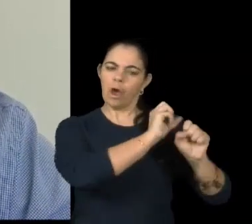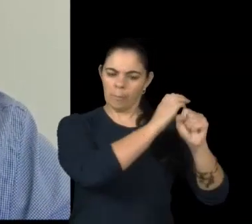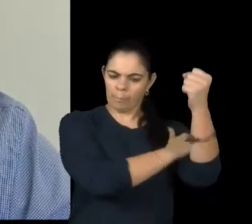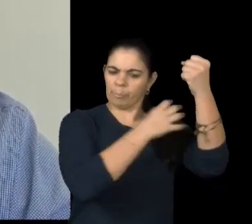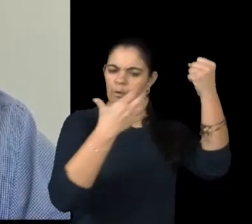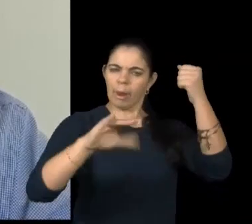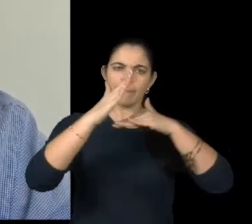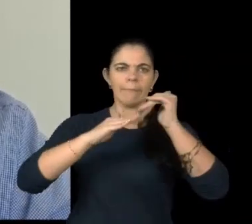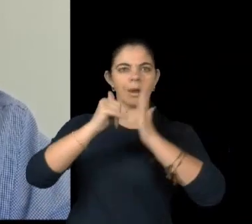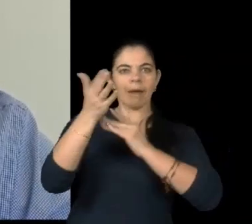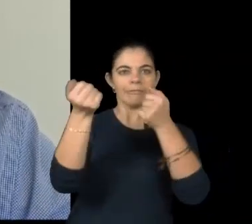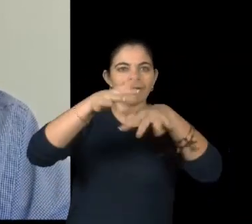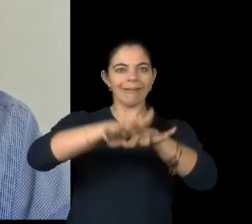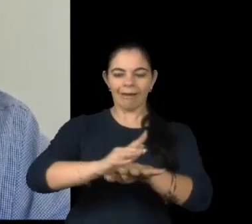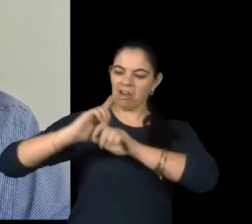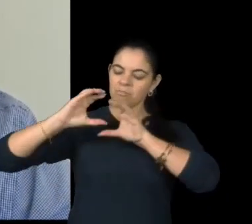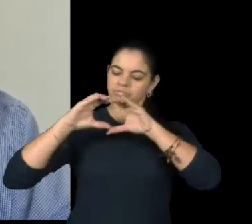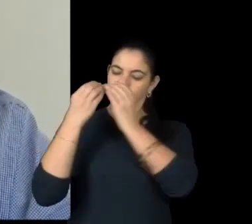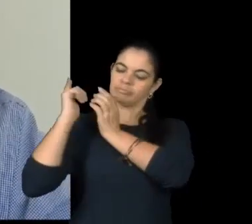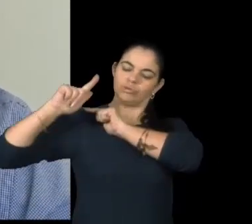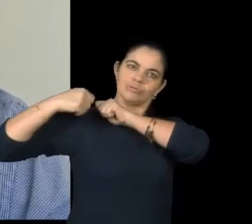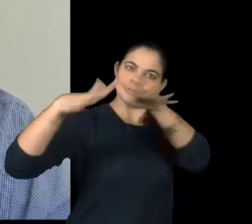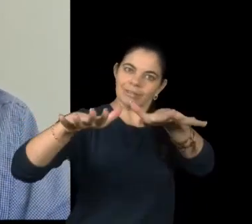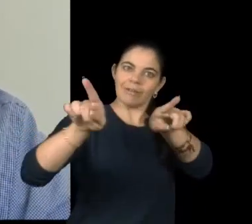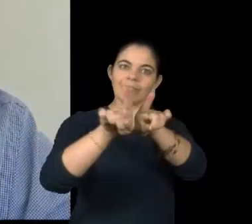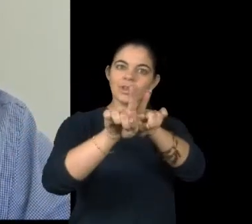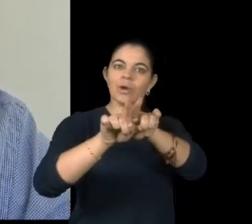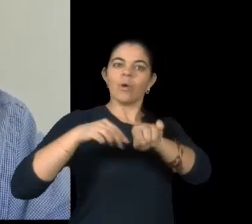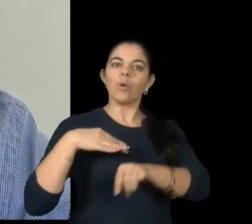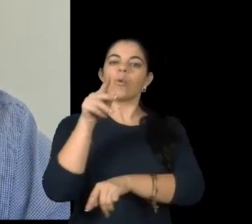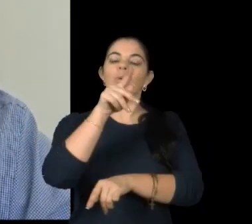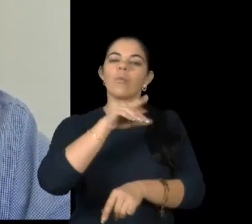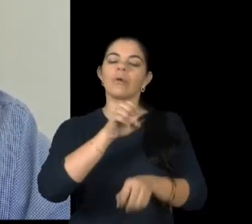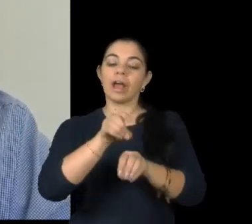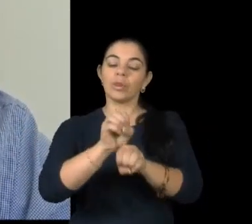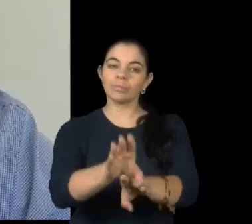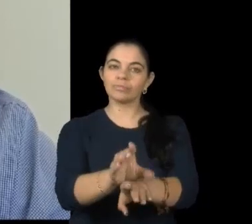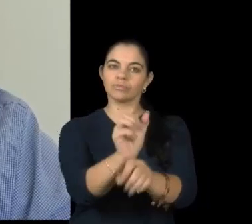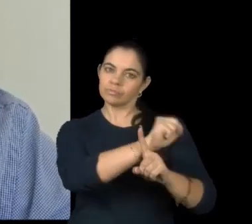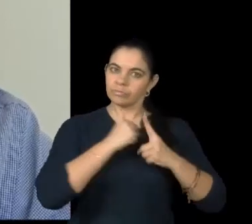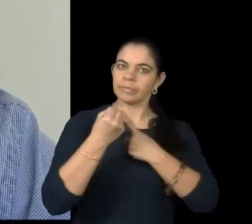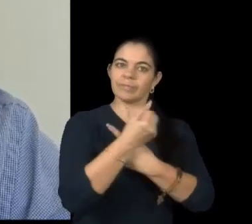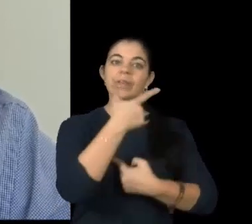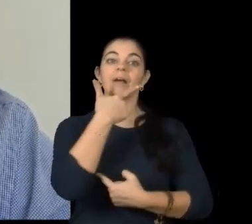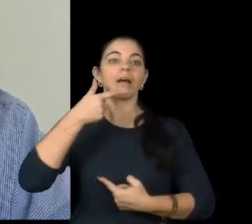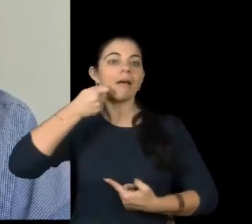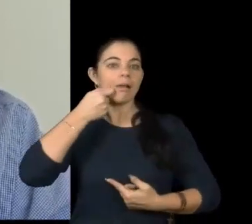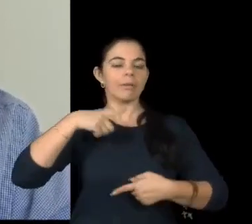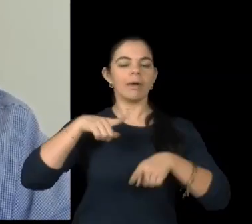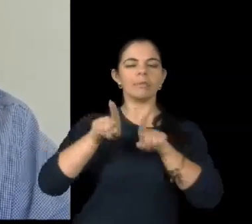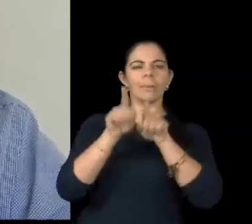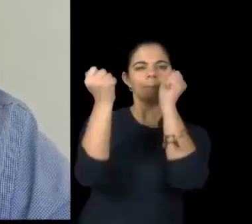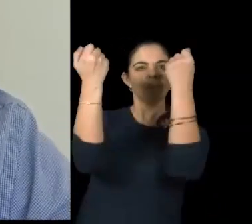inclusivas genética no endestino, o educador social Alex Duarte. Parabenizar ainda